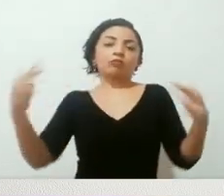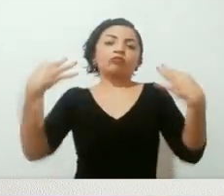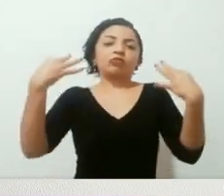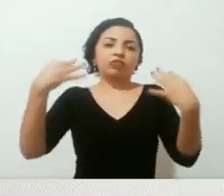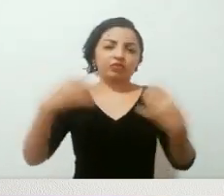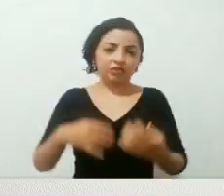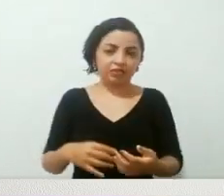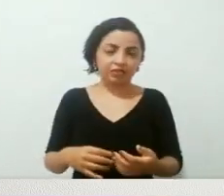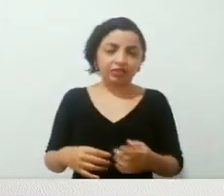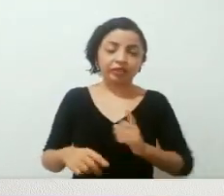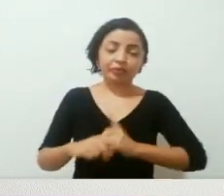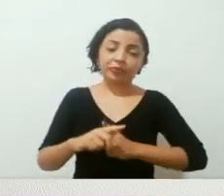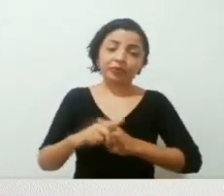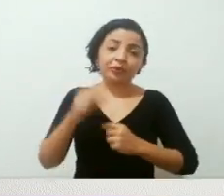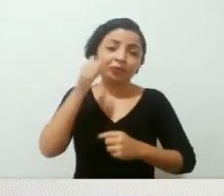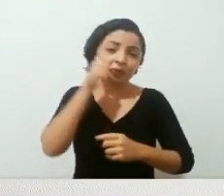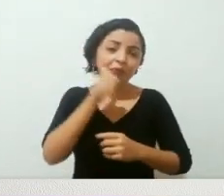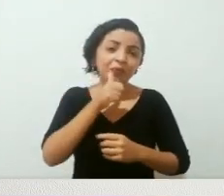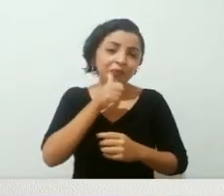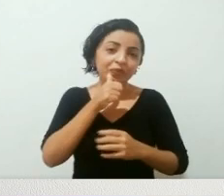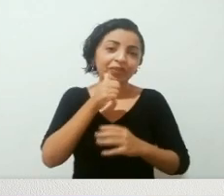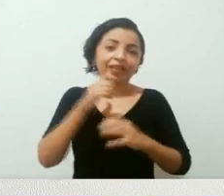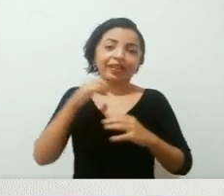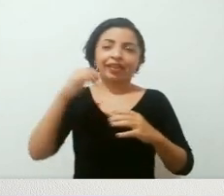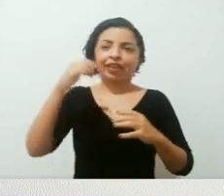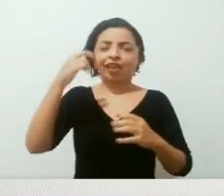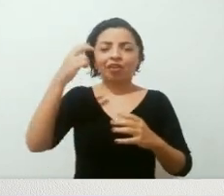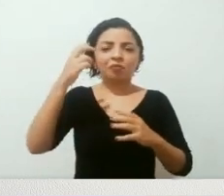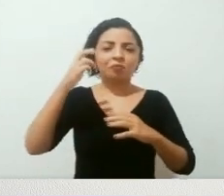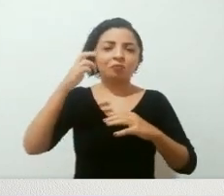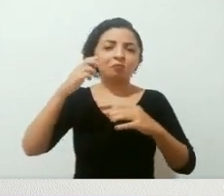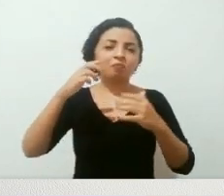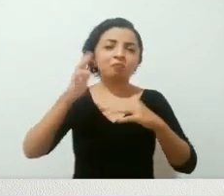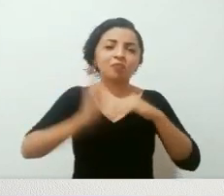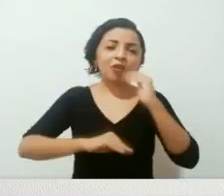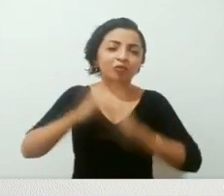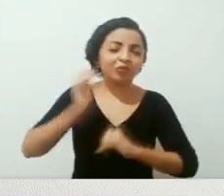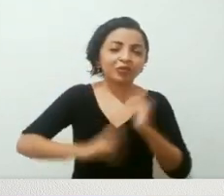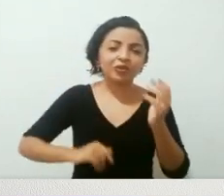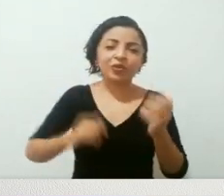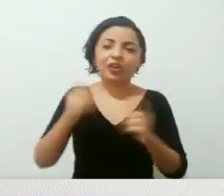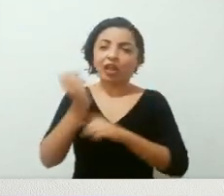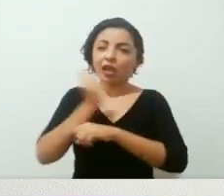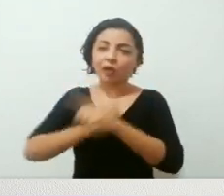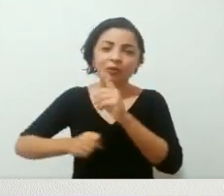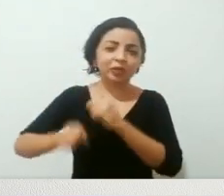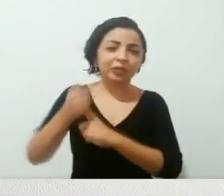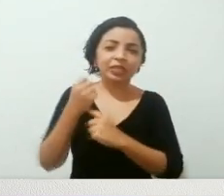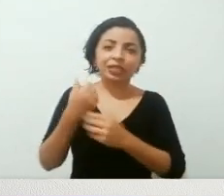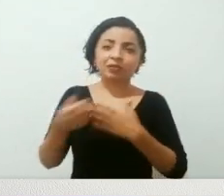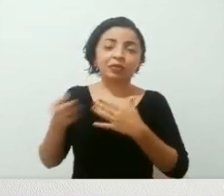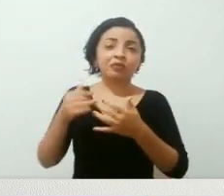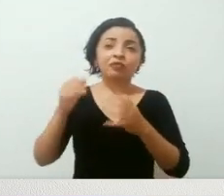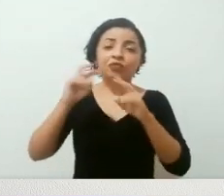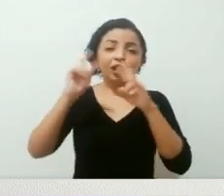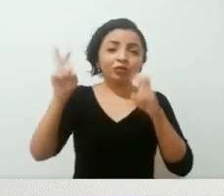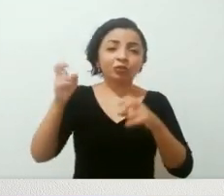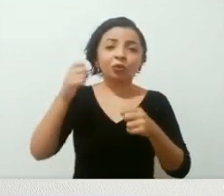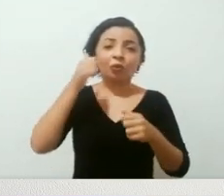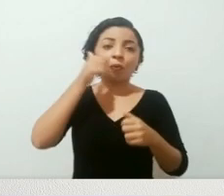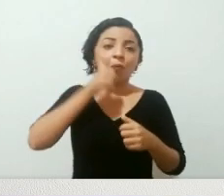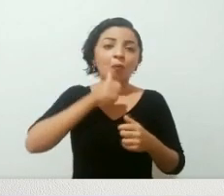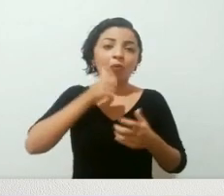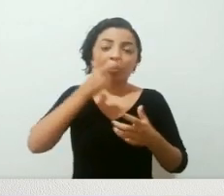alguma posição profissional, intelectual, social, seja o que for, e isso ela se utilizou bem